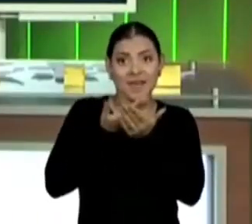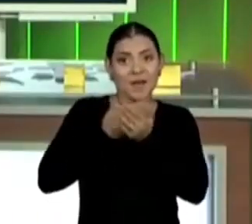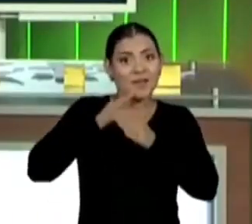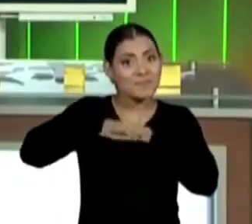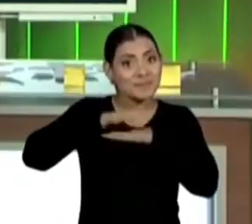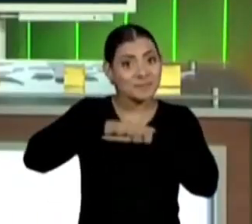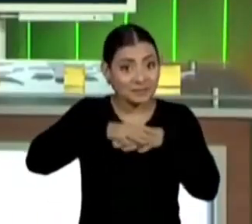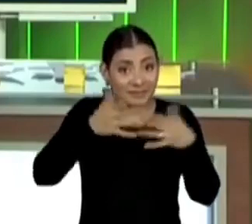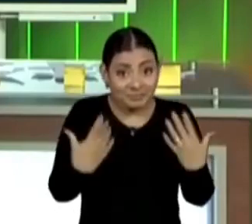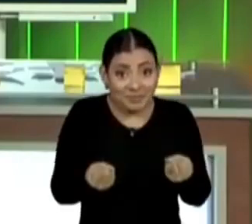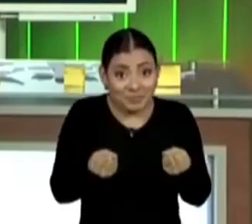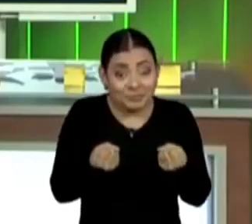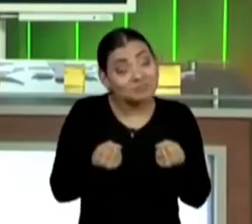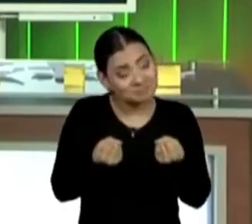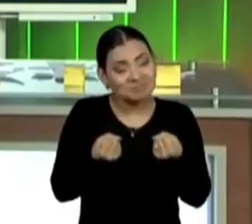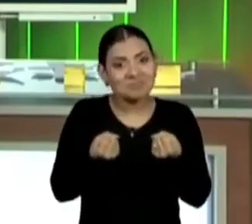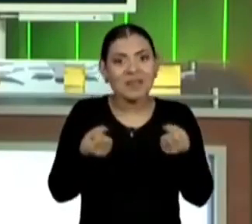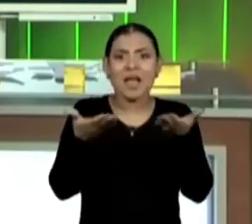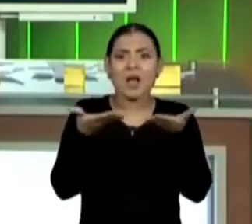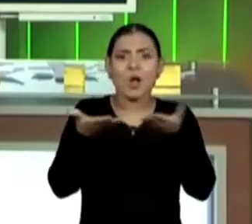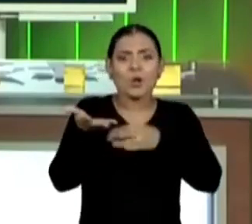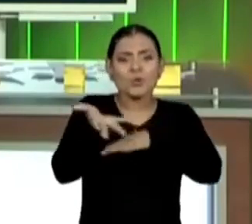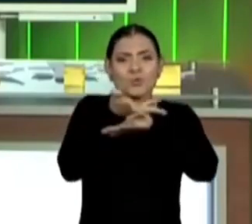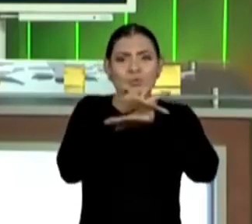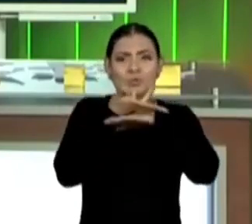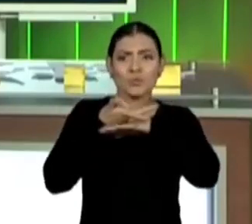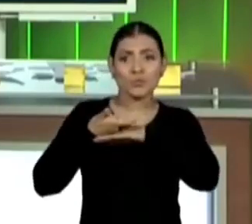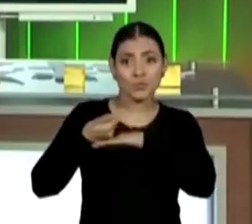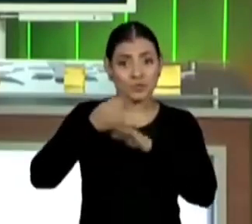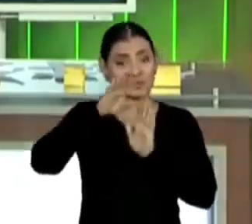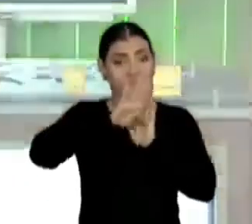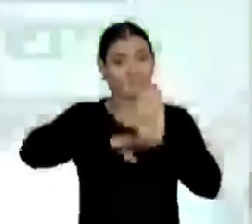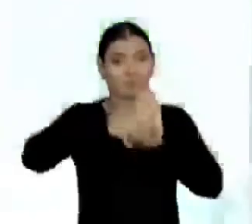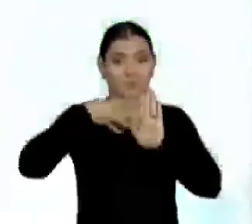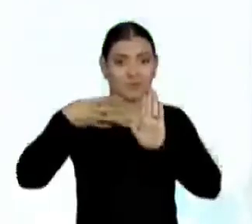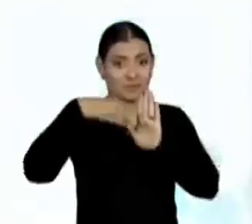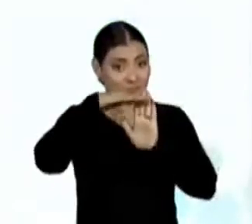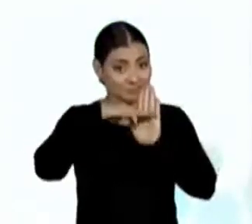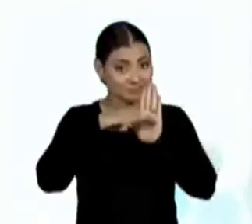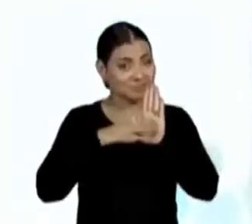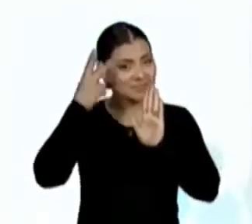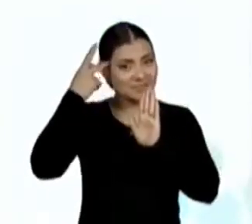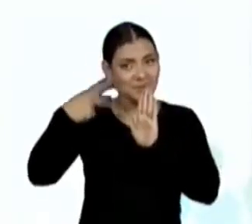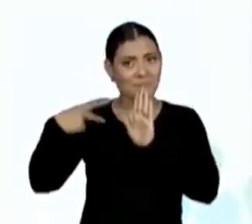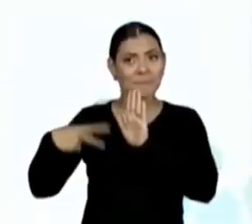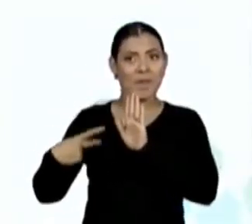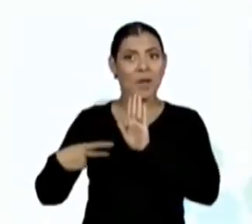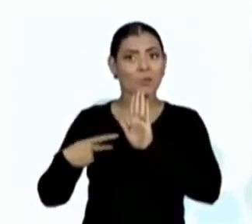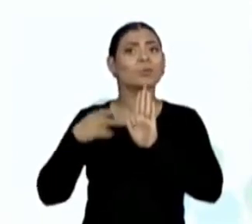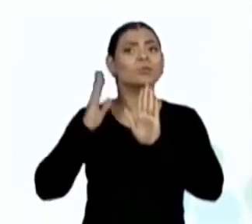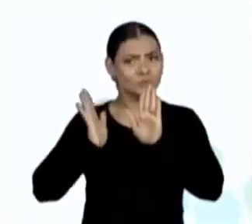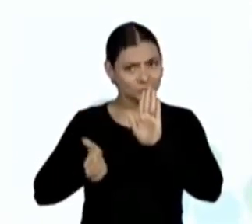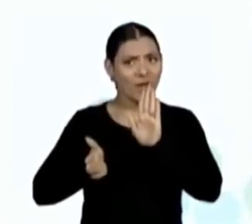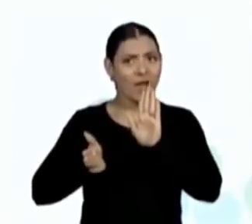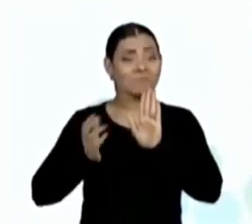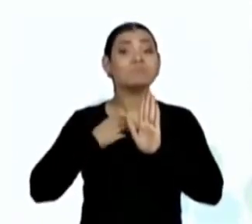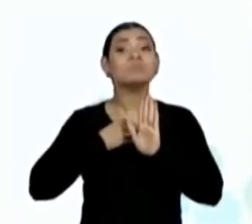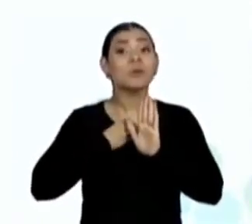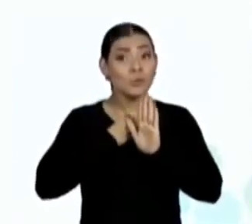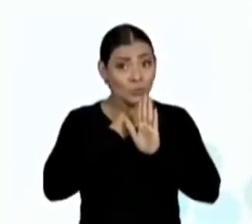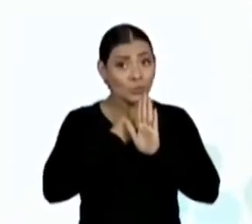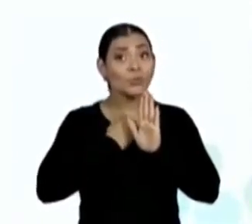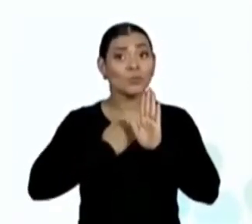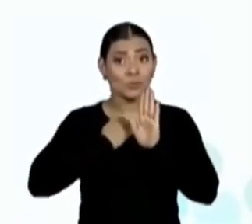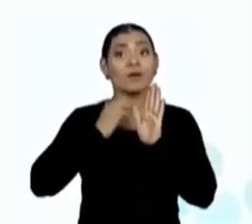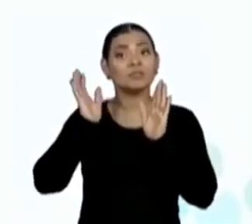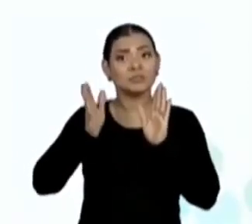dia, nossa habilidade do currículo paulista na tela. Temos então a habilidade